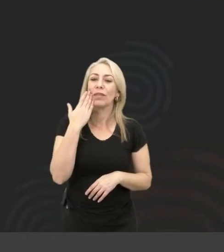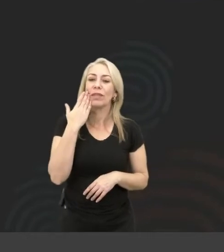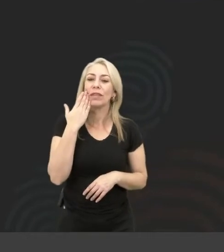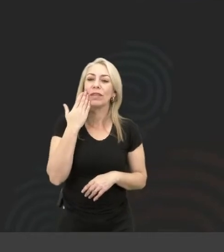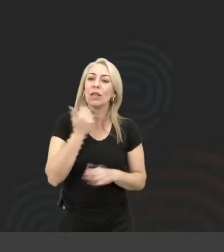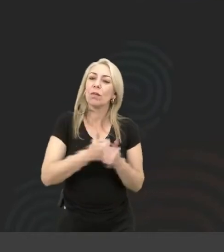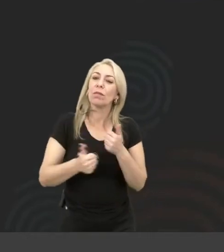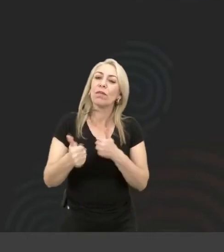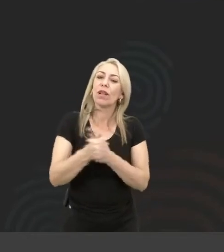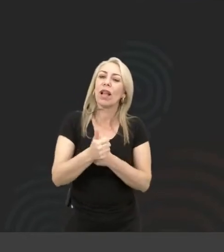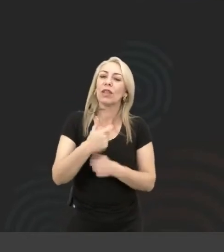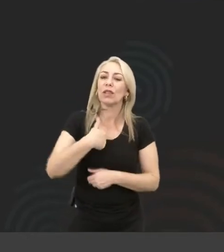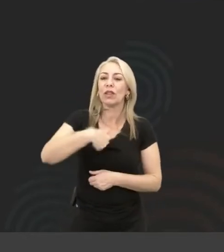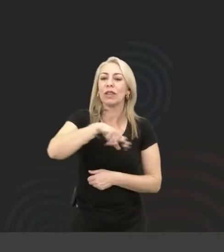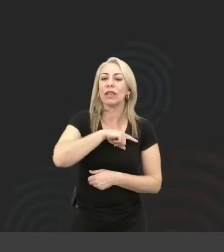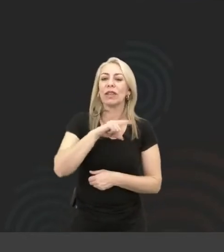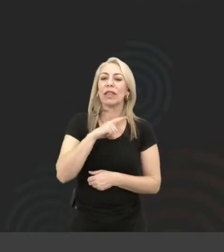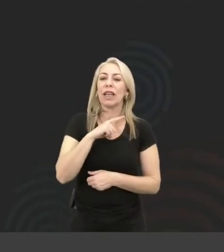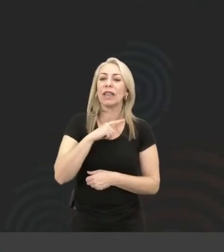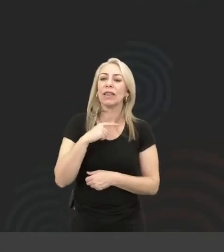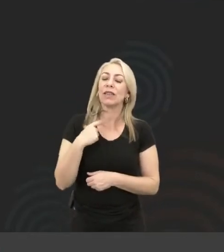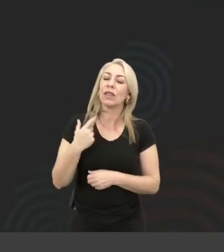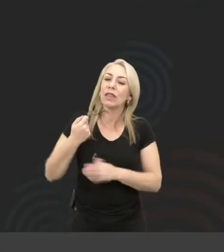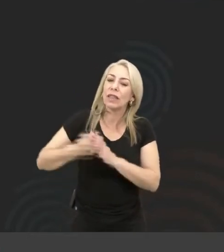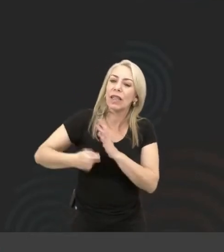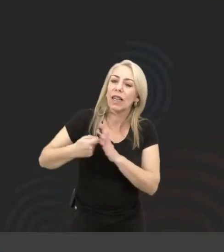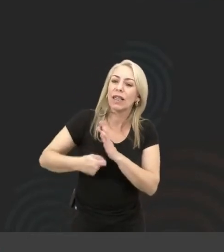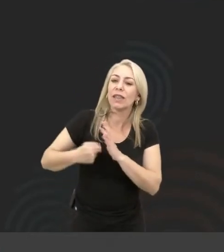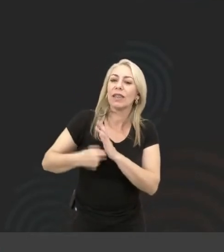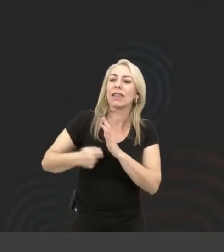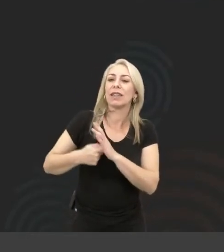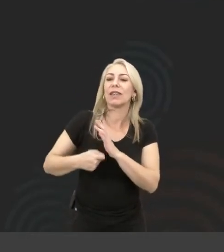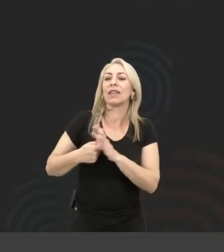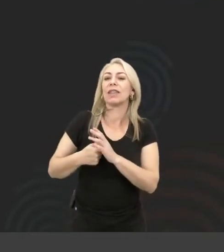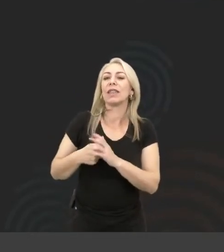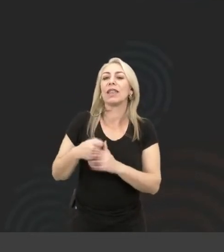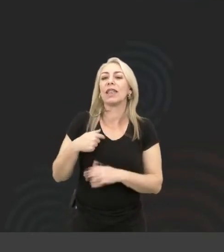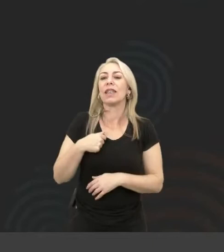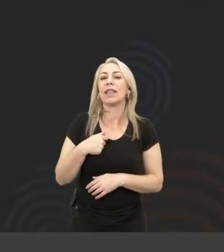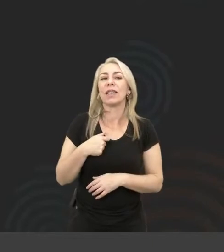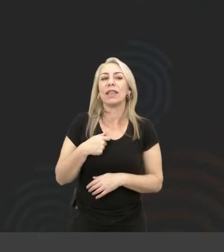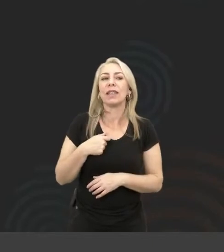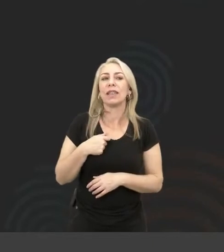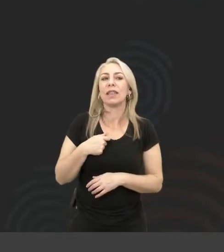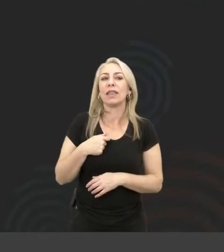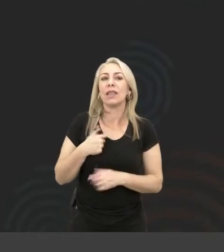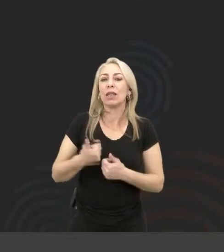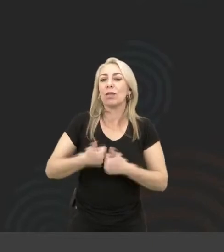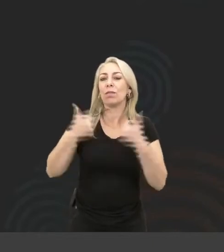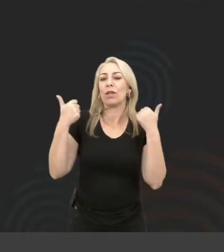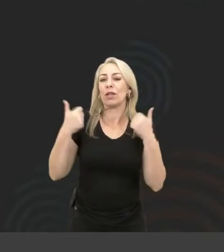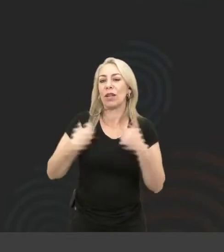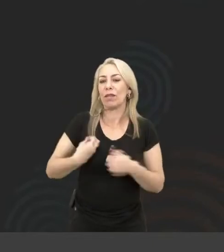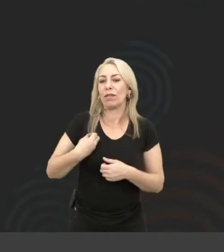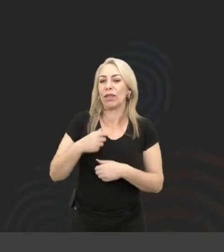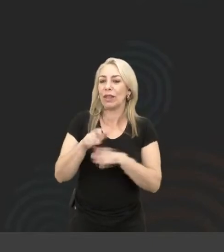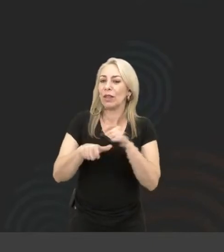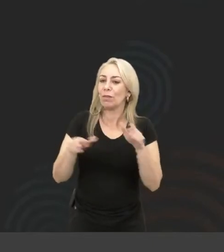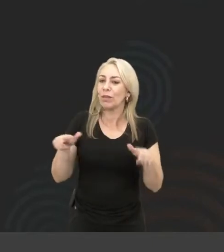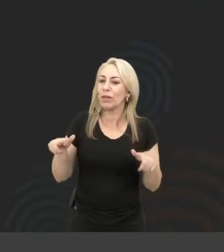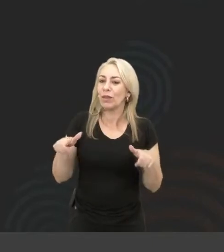privilégio que a gente tem e a gente busca nesse privilégio a gente busca, com esse privilégio a gente busca melhorar a vida das pessoas.